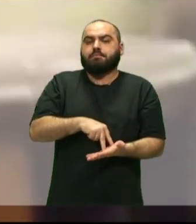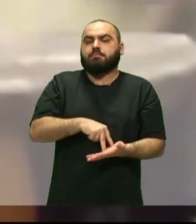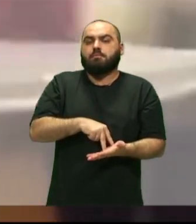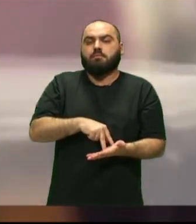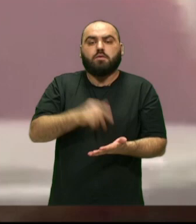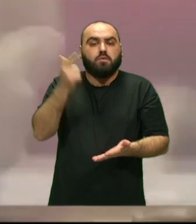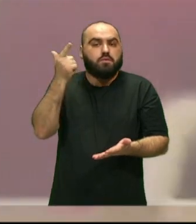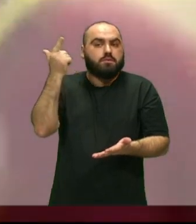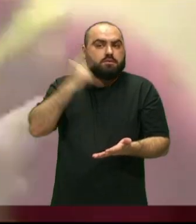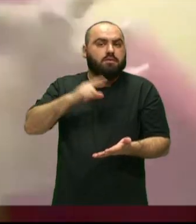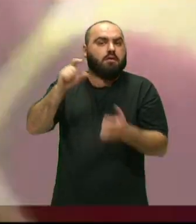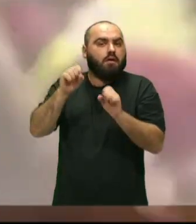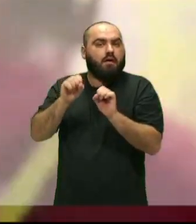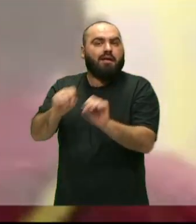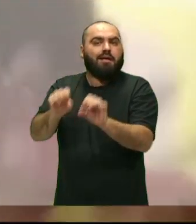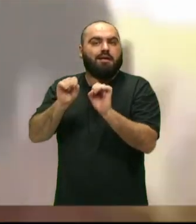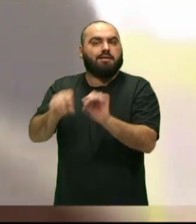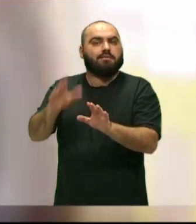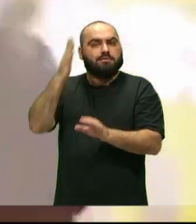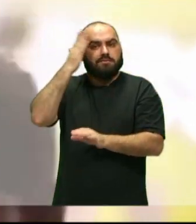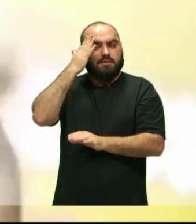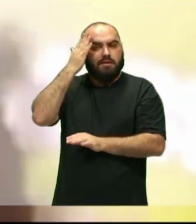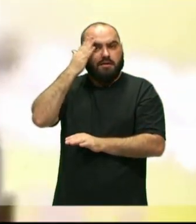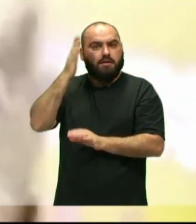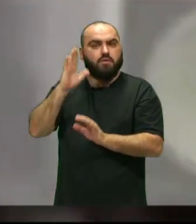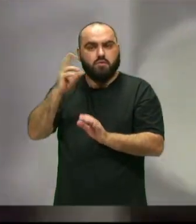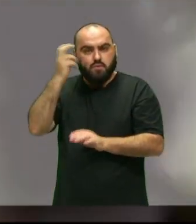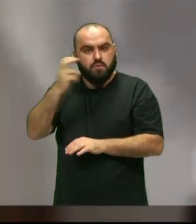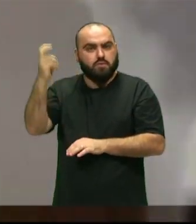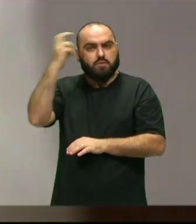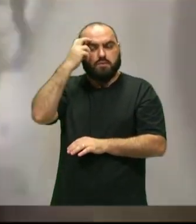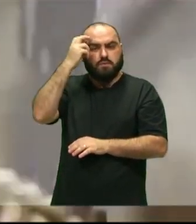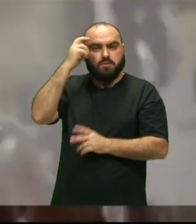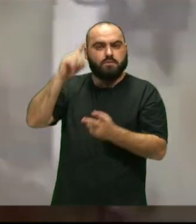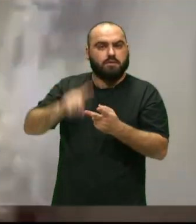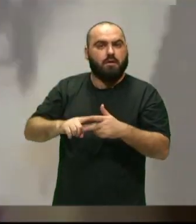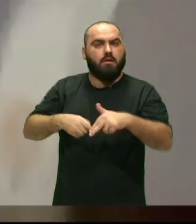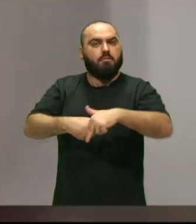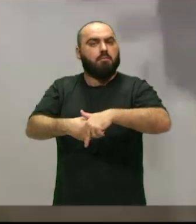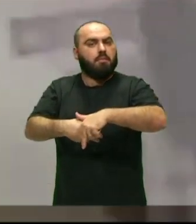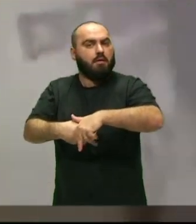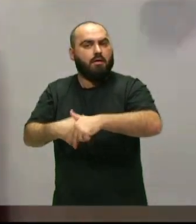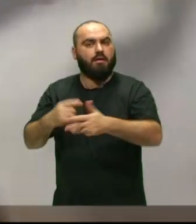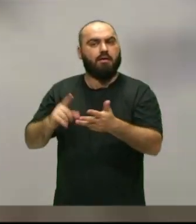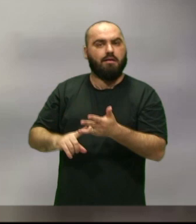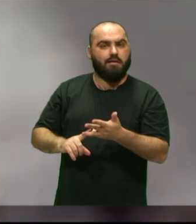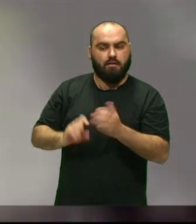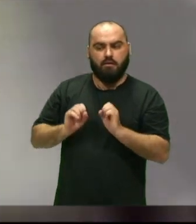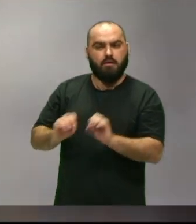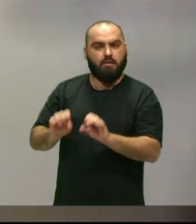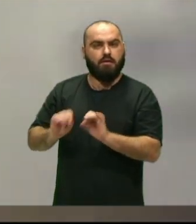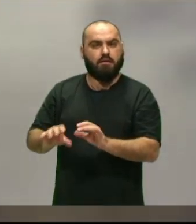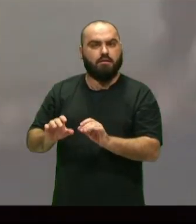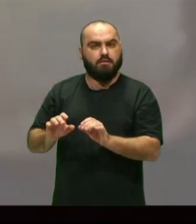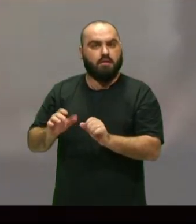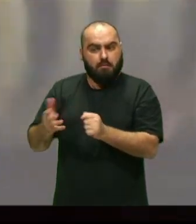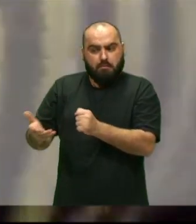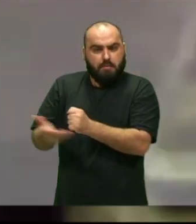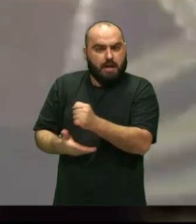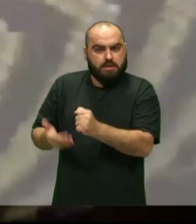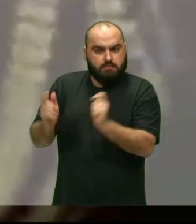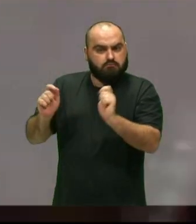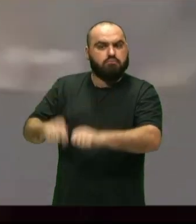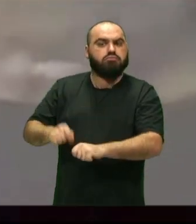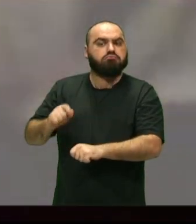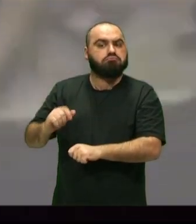trazer essa educação E terreiro Essa educação cultural Educação do maracatu Então a base do Encantinho É essa